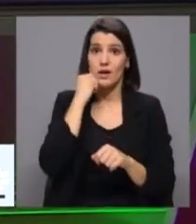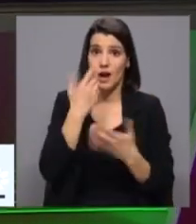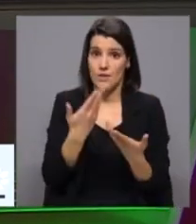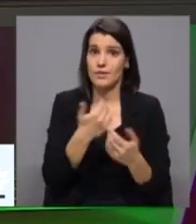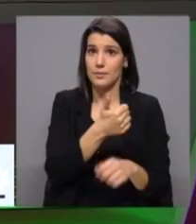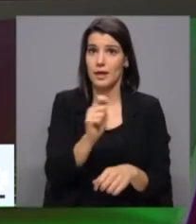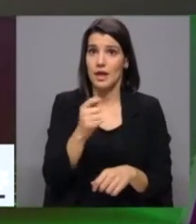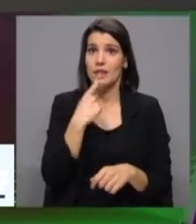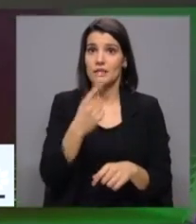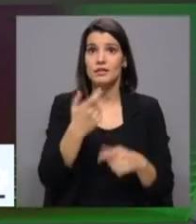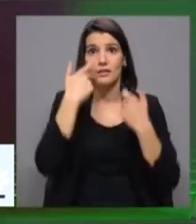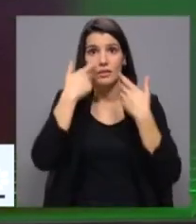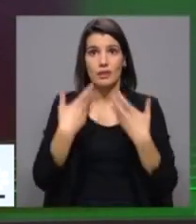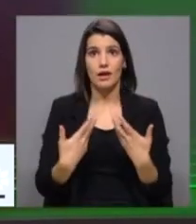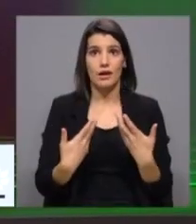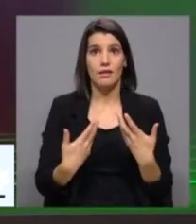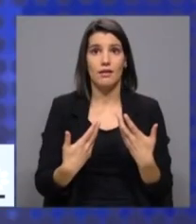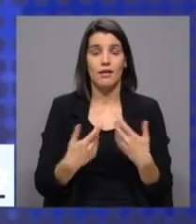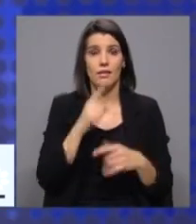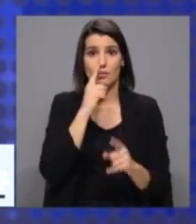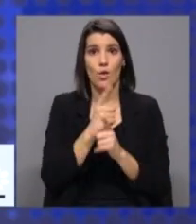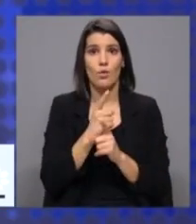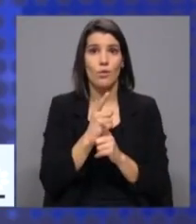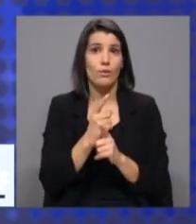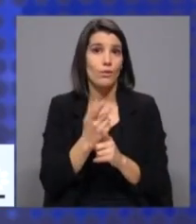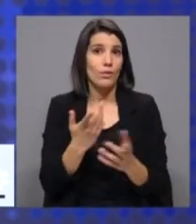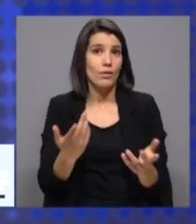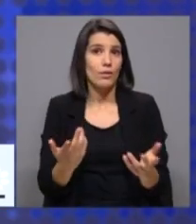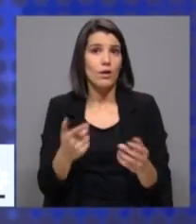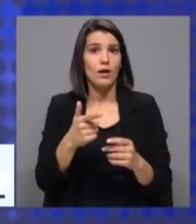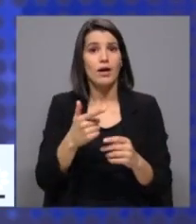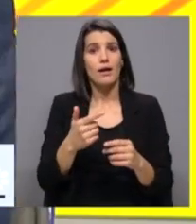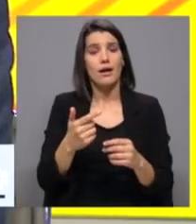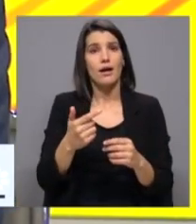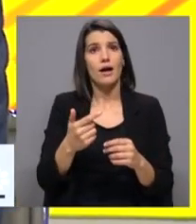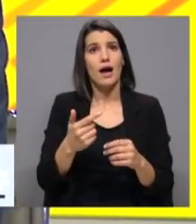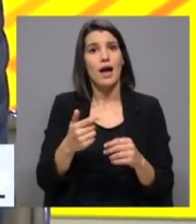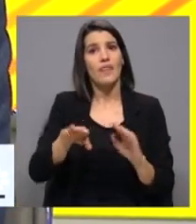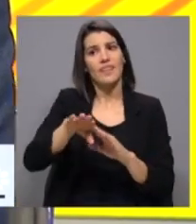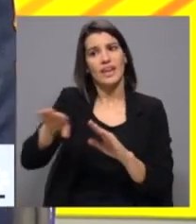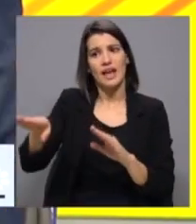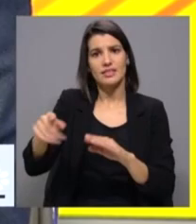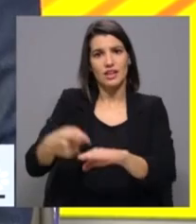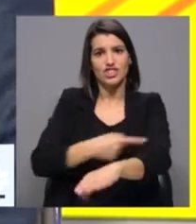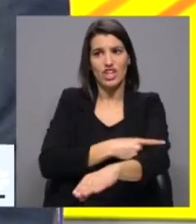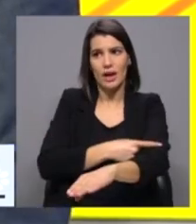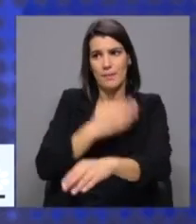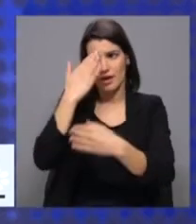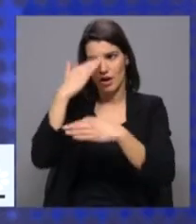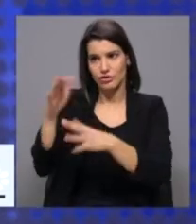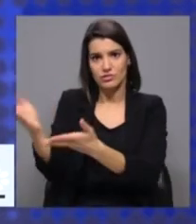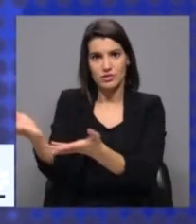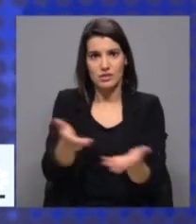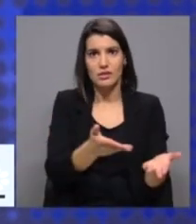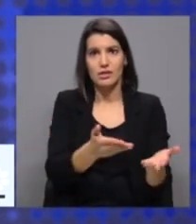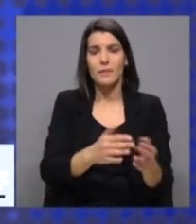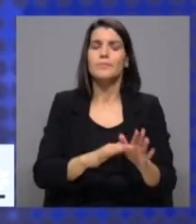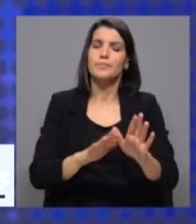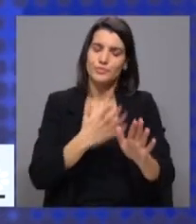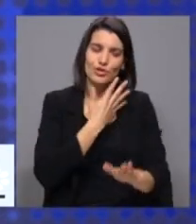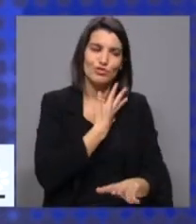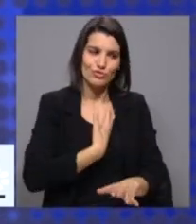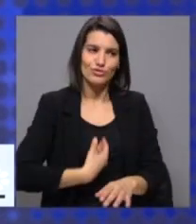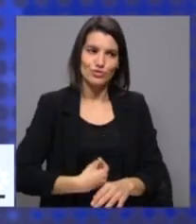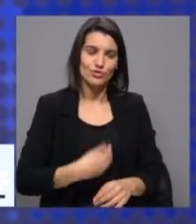Bloco, que é irresponsabilidade e ao mesmo tempo passar a passadeira vermelha para a extrema-direita. E irei com muito gosto.